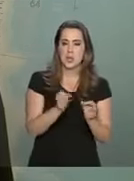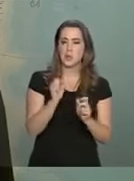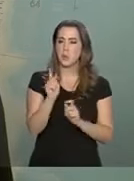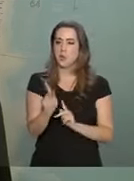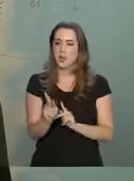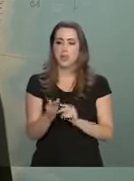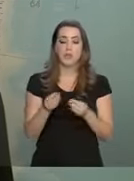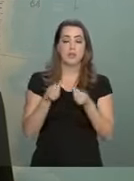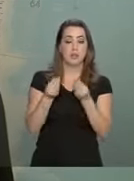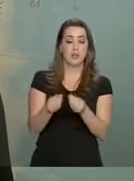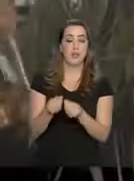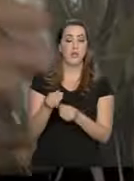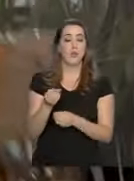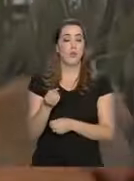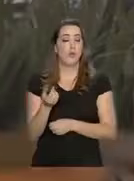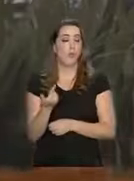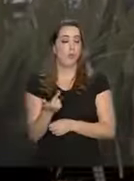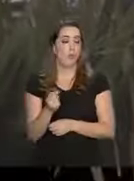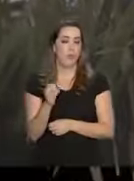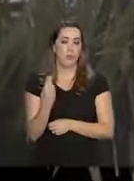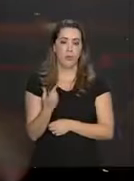e vão conceder ou não esse registro.